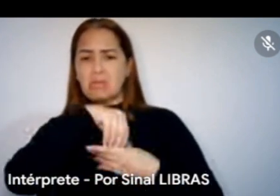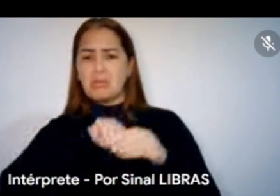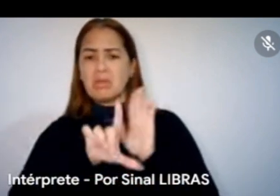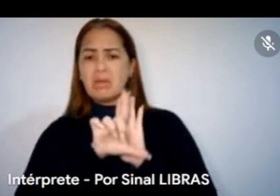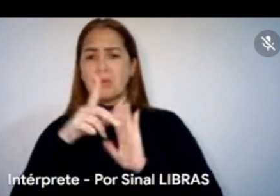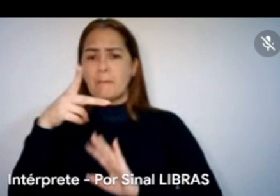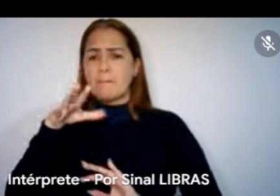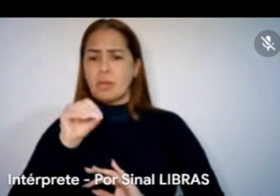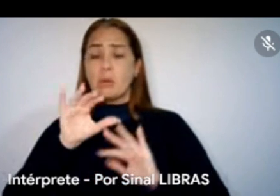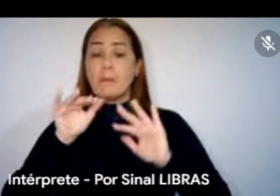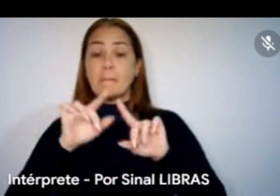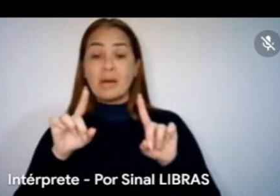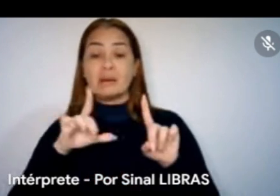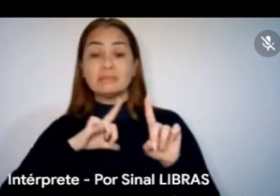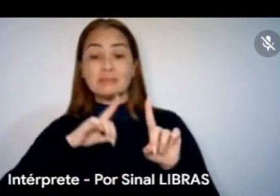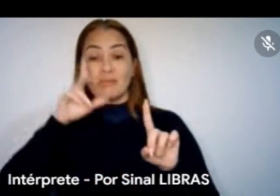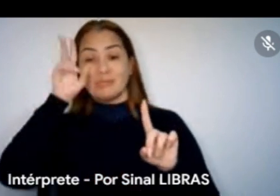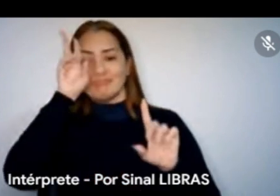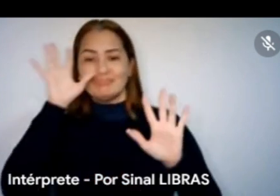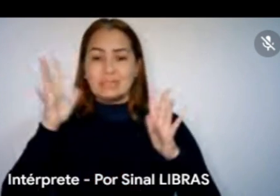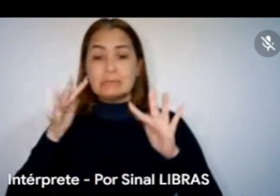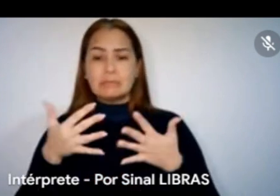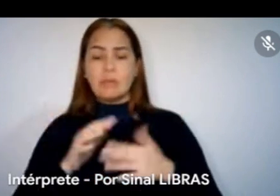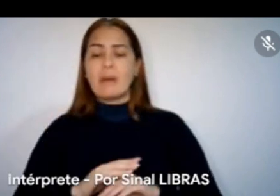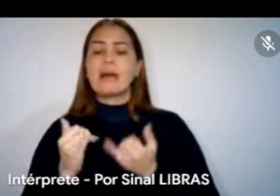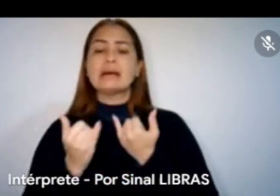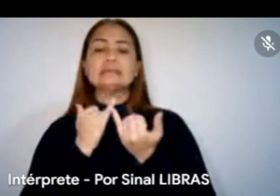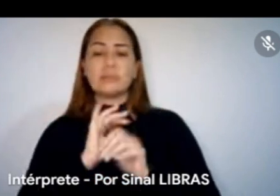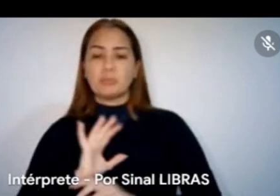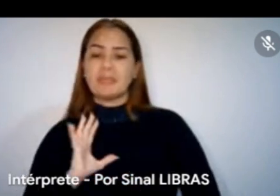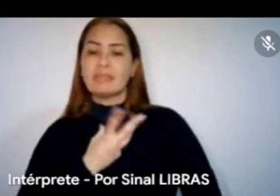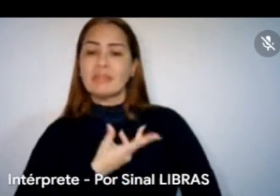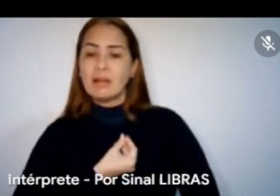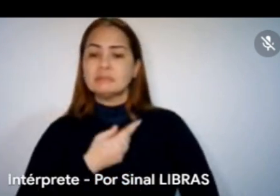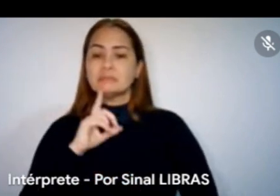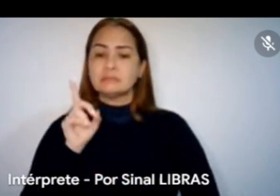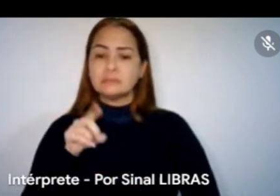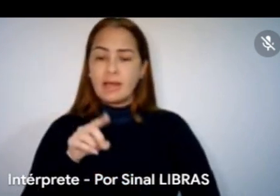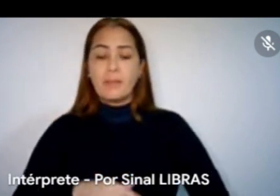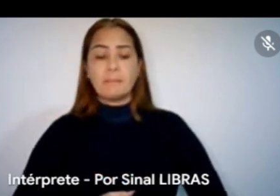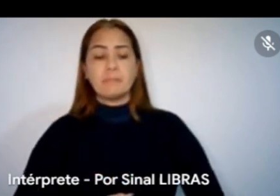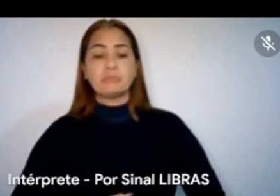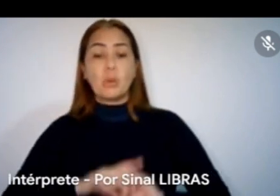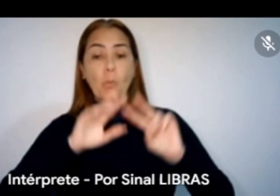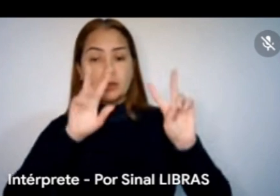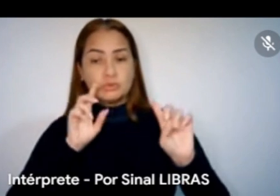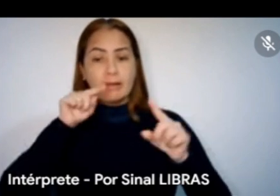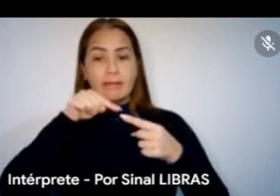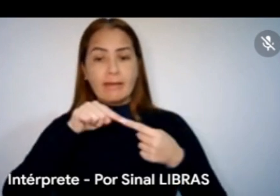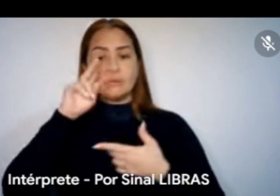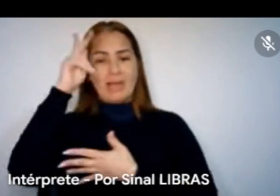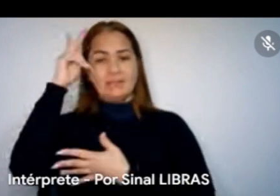histórico, por exemplo, pessoas trans, acho que é um segmento que está historicamente reivindicando, em alguns detalhes já tem